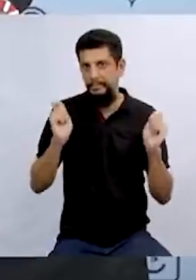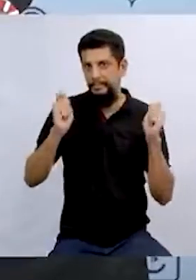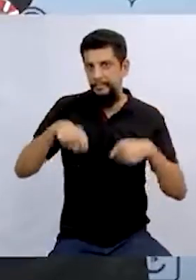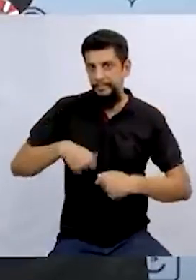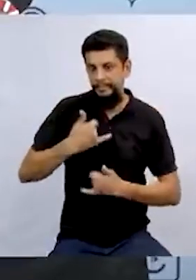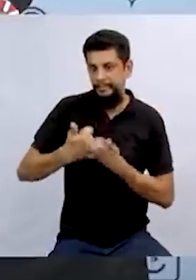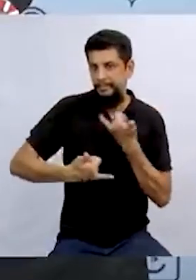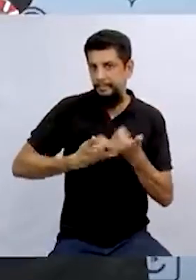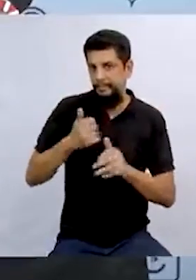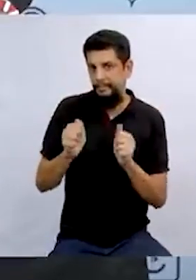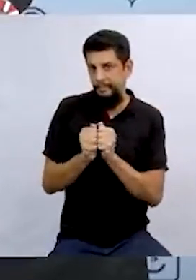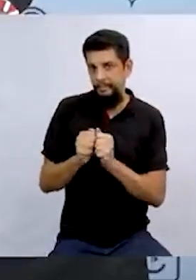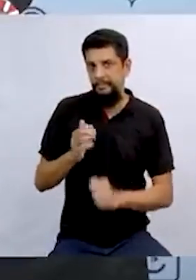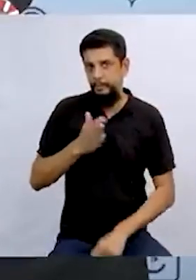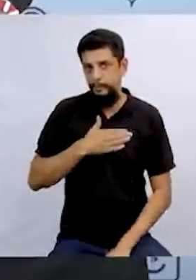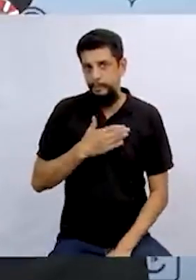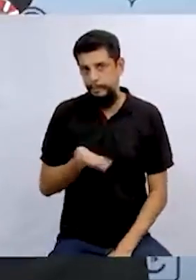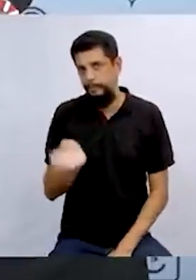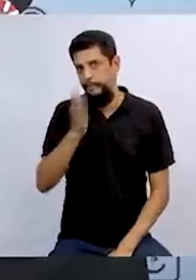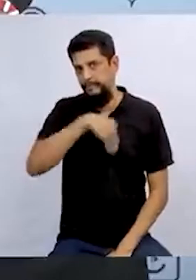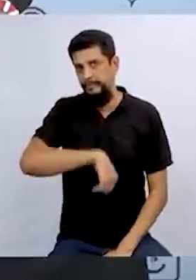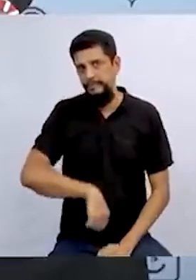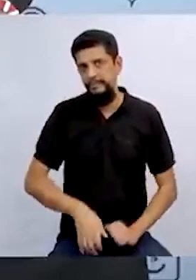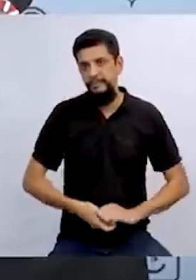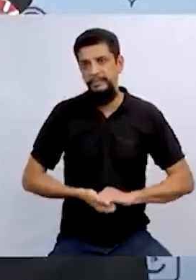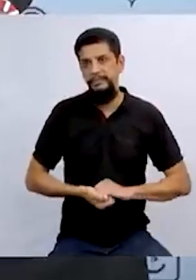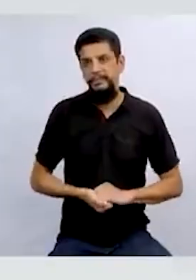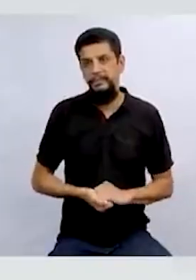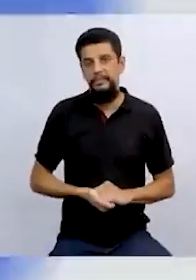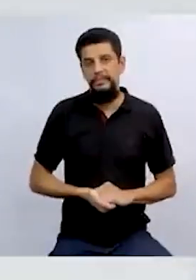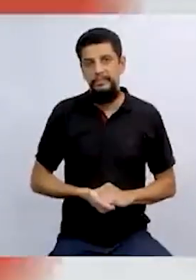poder brincar comigo. Então vamos lá?